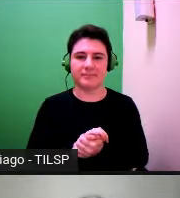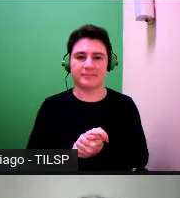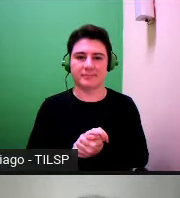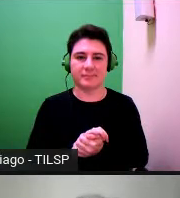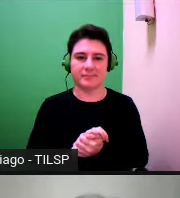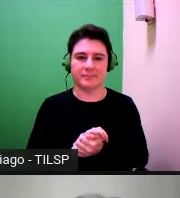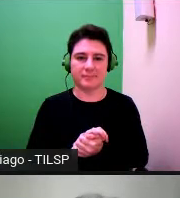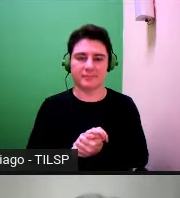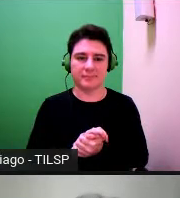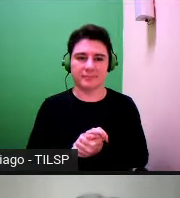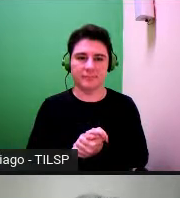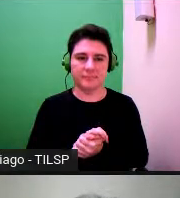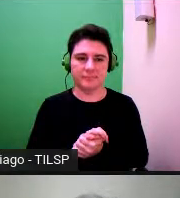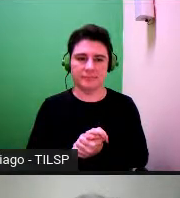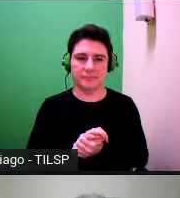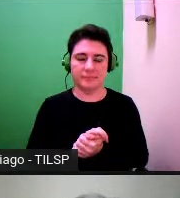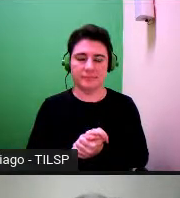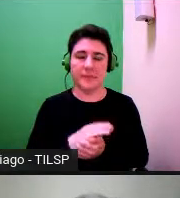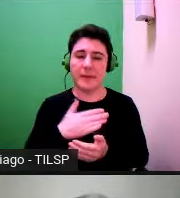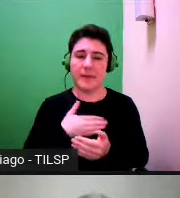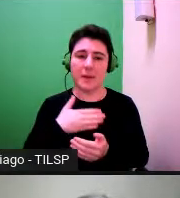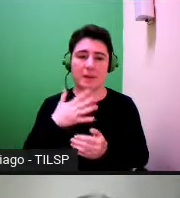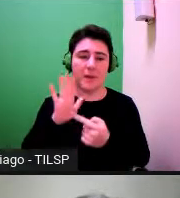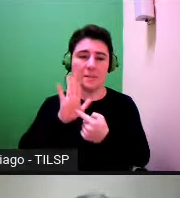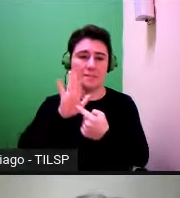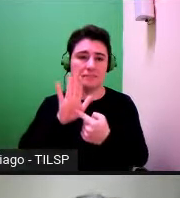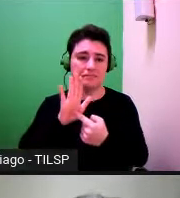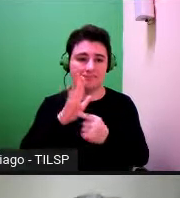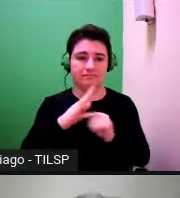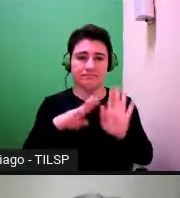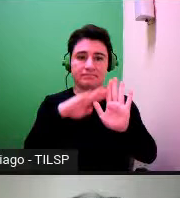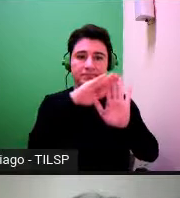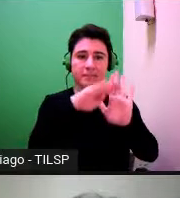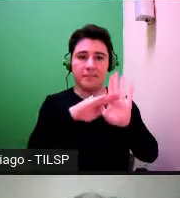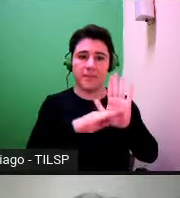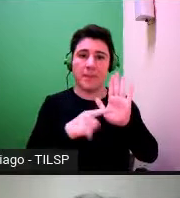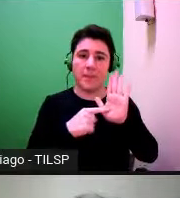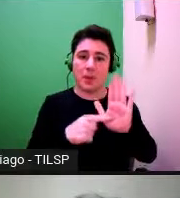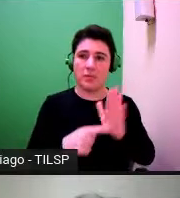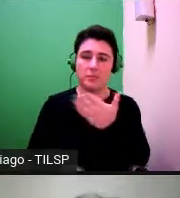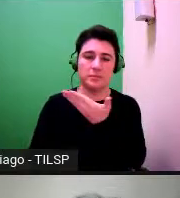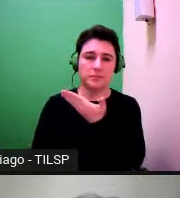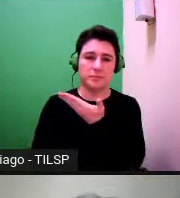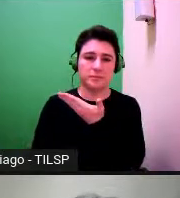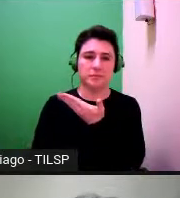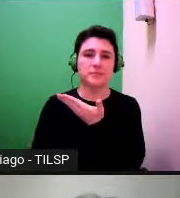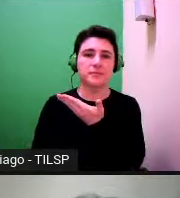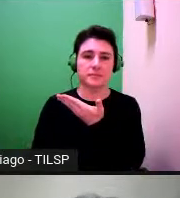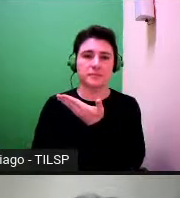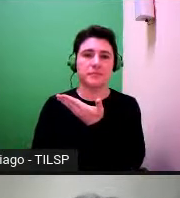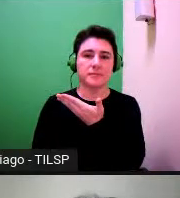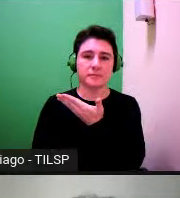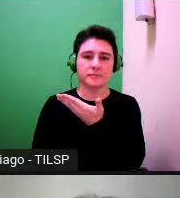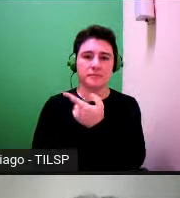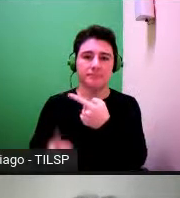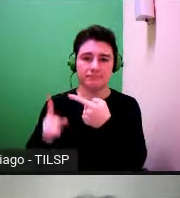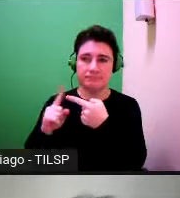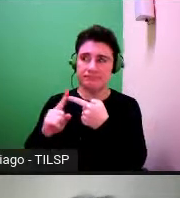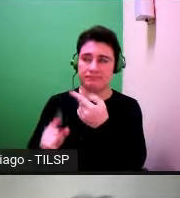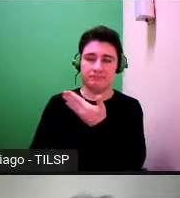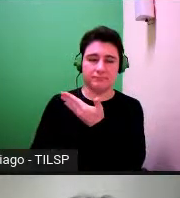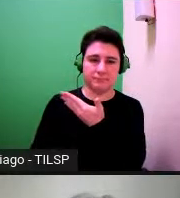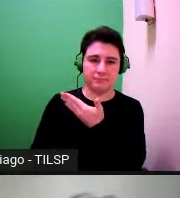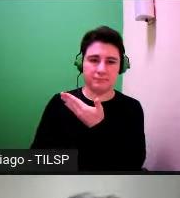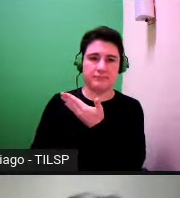O plano da apresentação é o que mostro agora. Interacionismo sociodiscursivo, uma breve